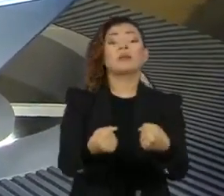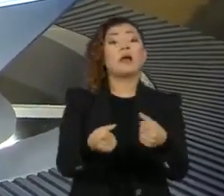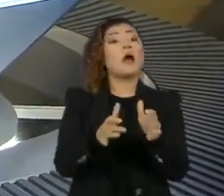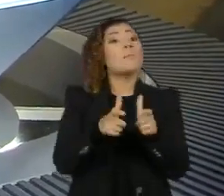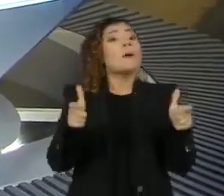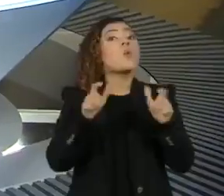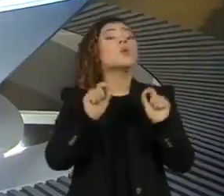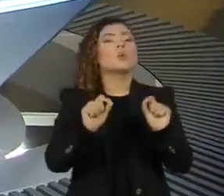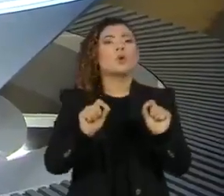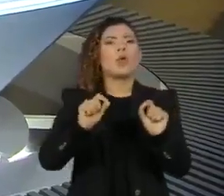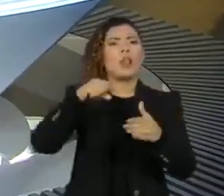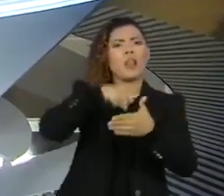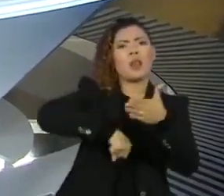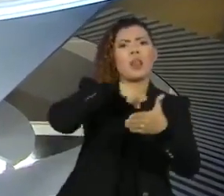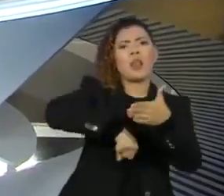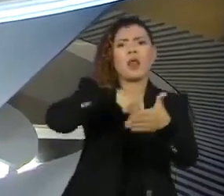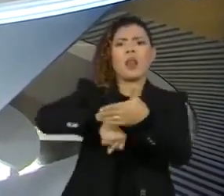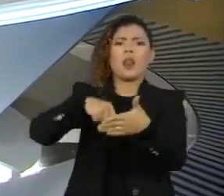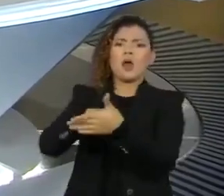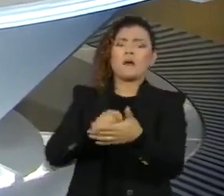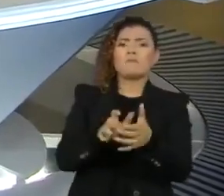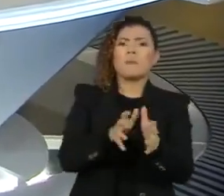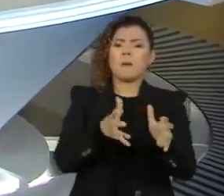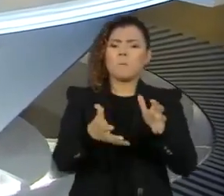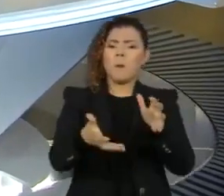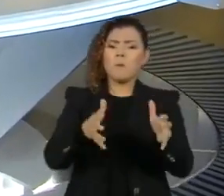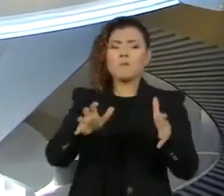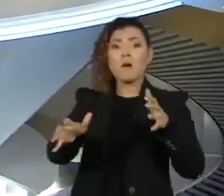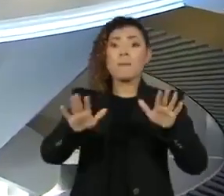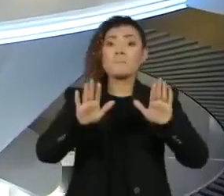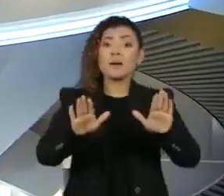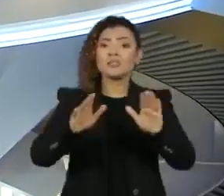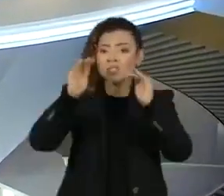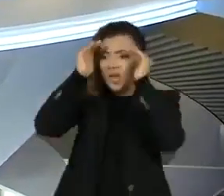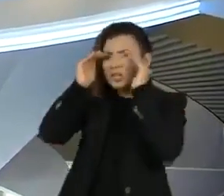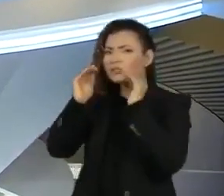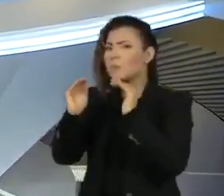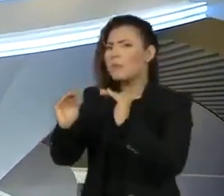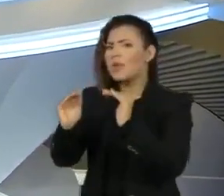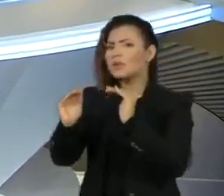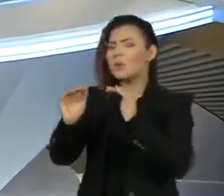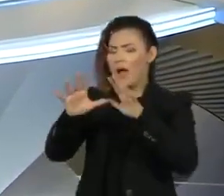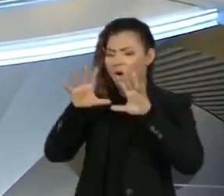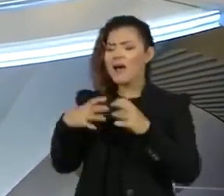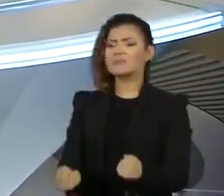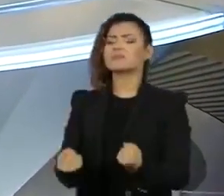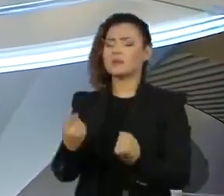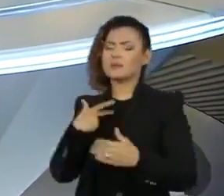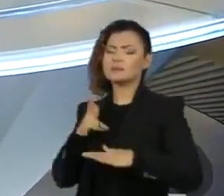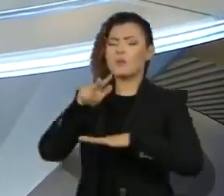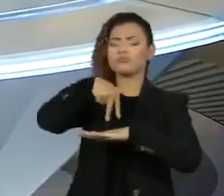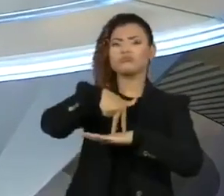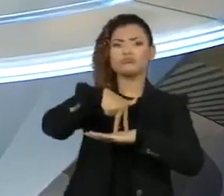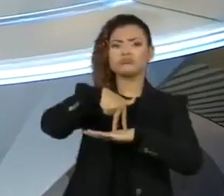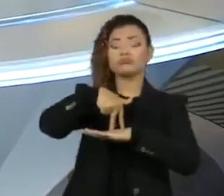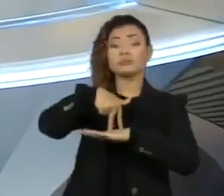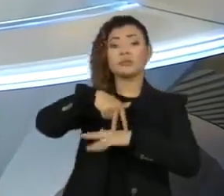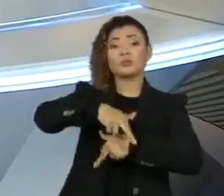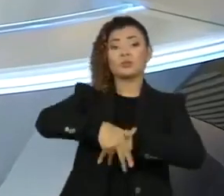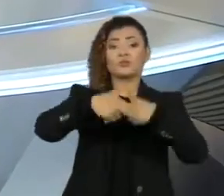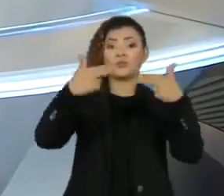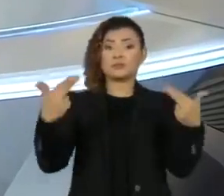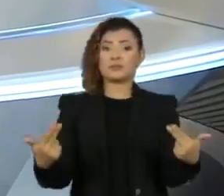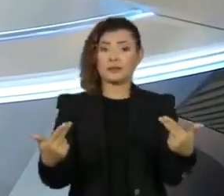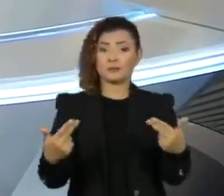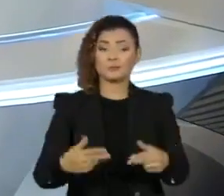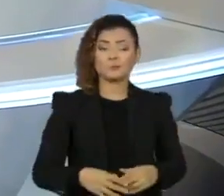vezes, esses avanços não caminharam junto com a percepção de respeito, pertencimento e aceitação da diversidade